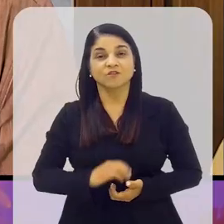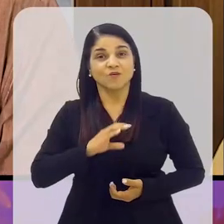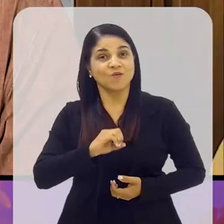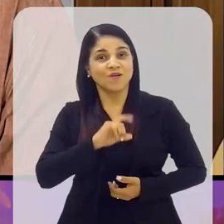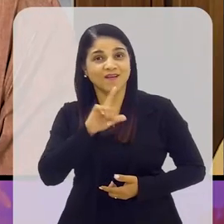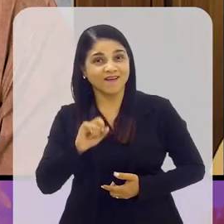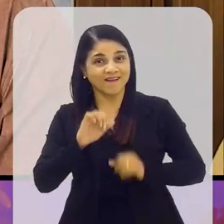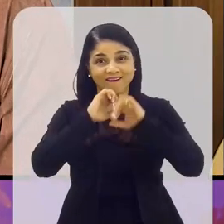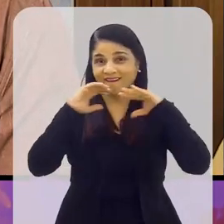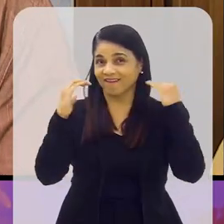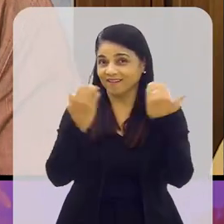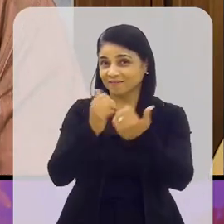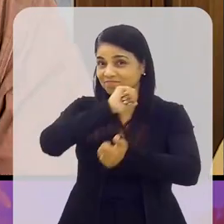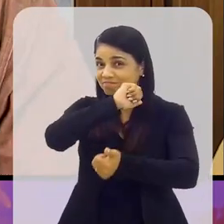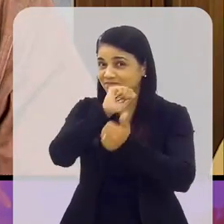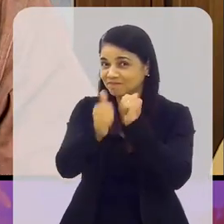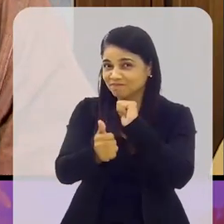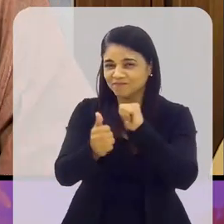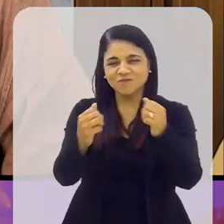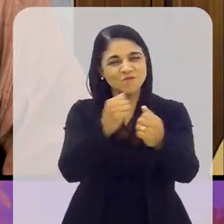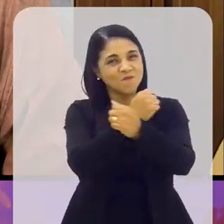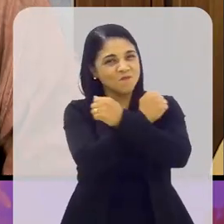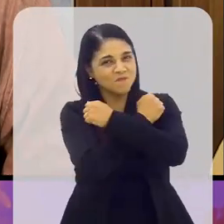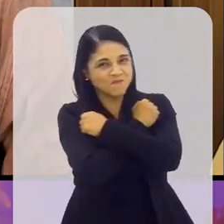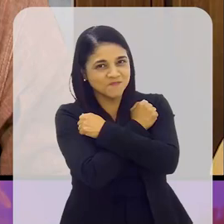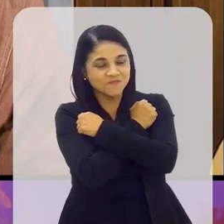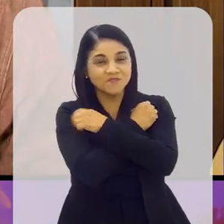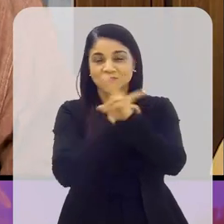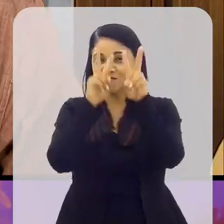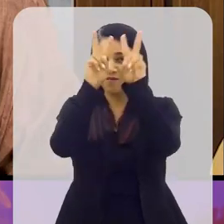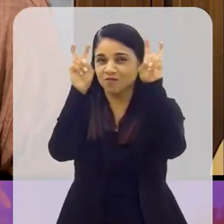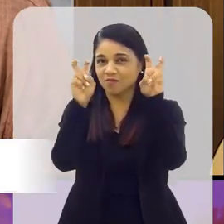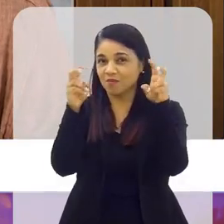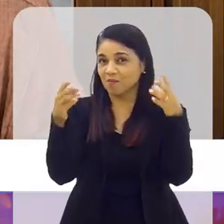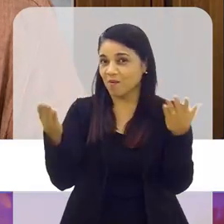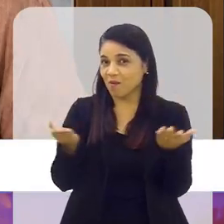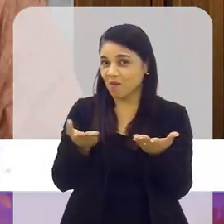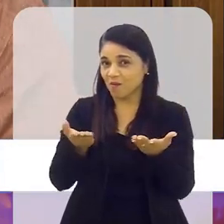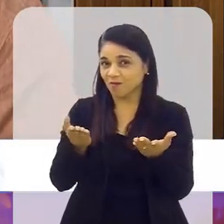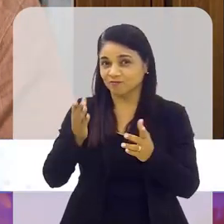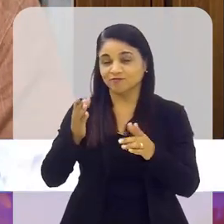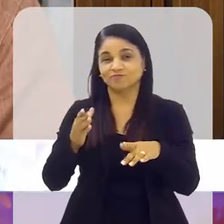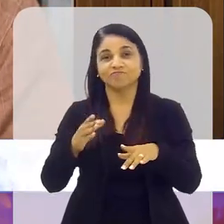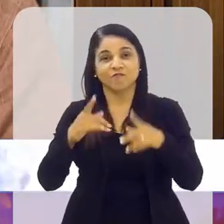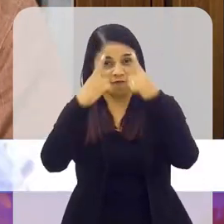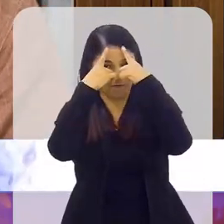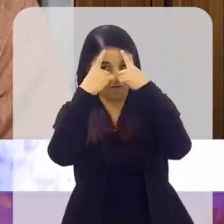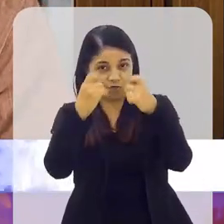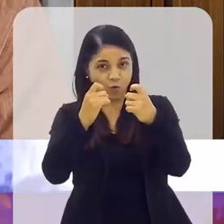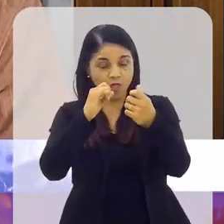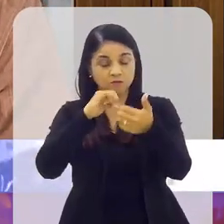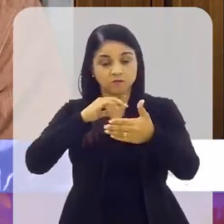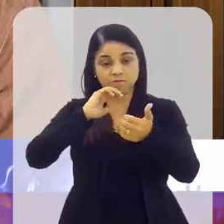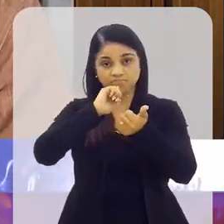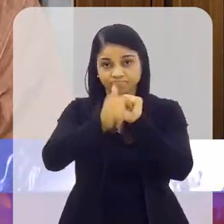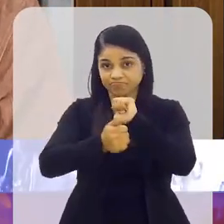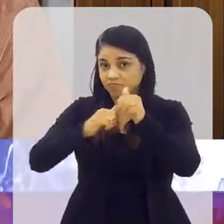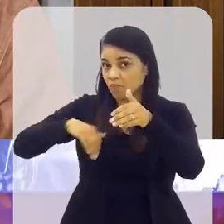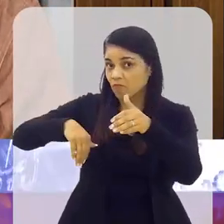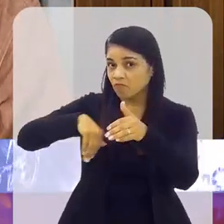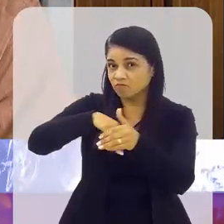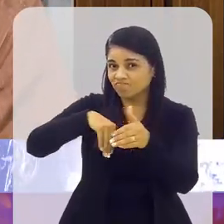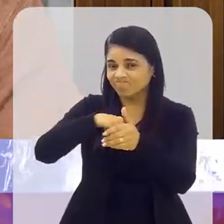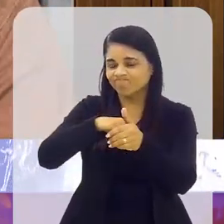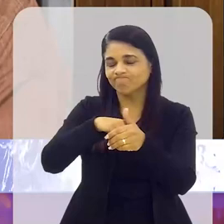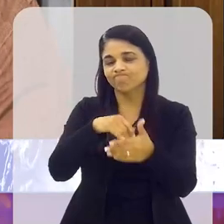Alô amigos do Arena Esportiva, aquele abraço. O tema do programa, a violência no futebol. E